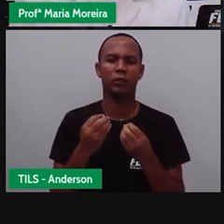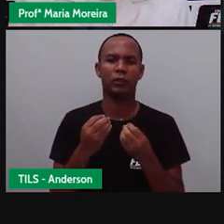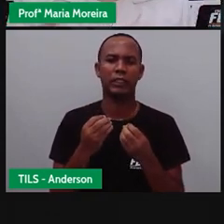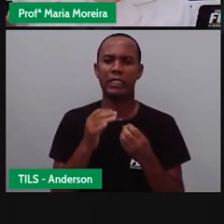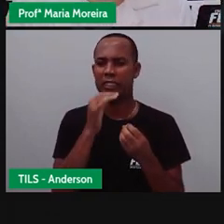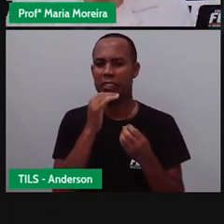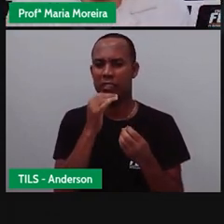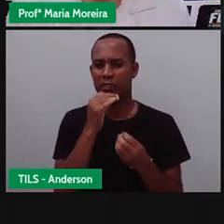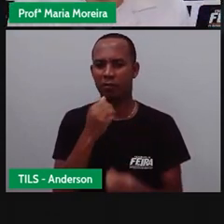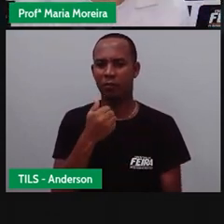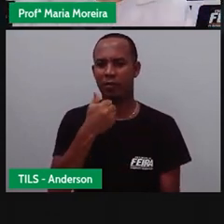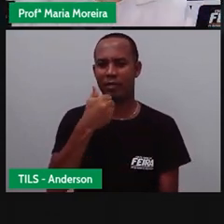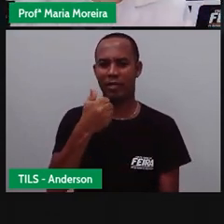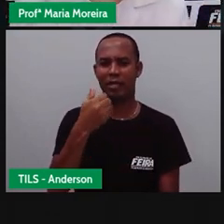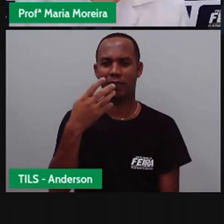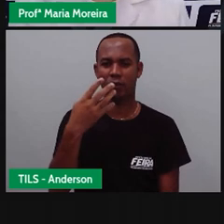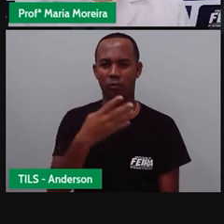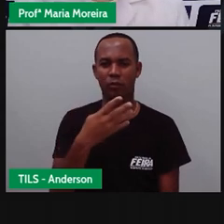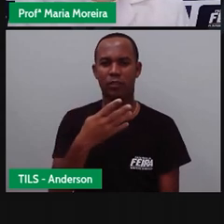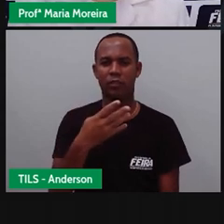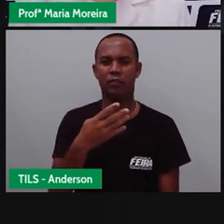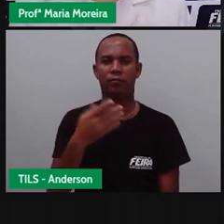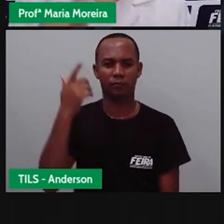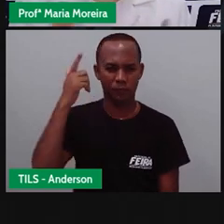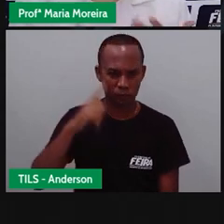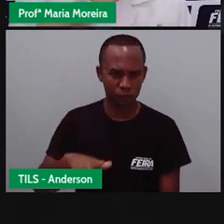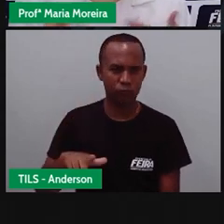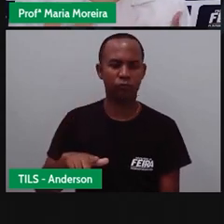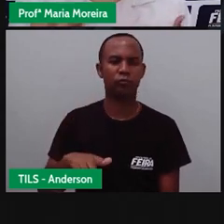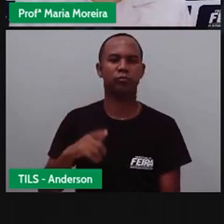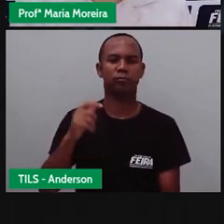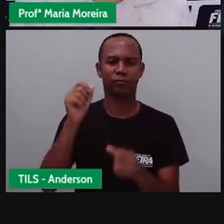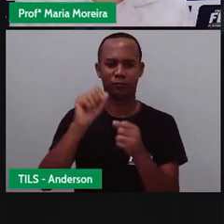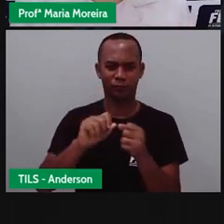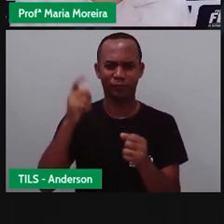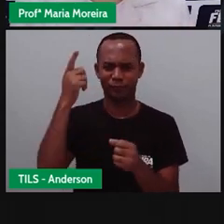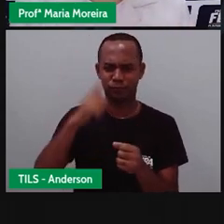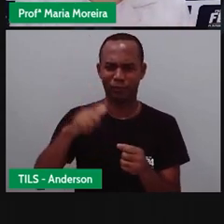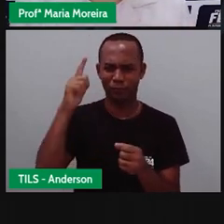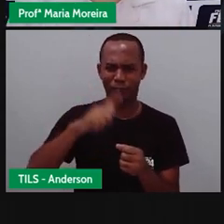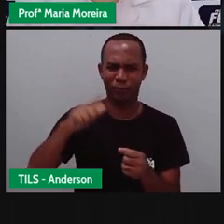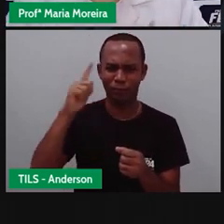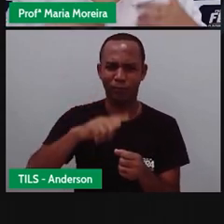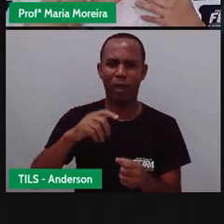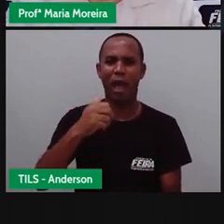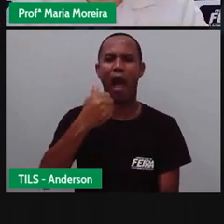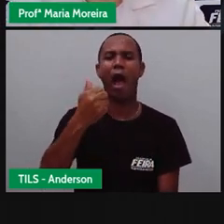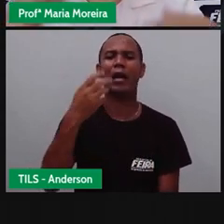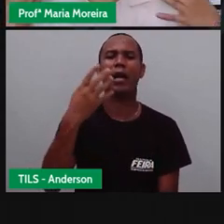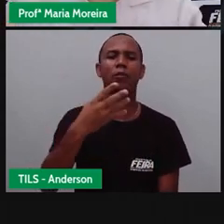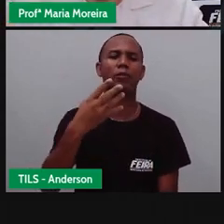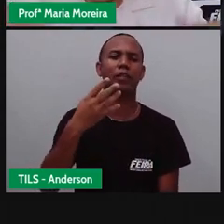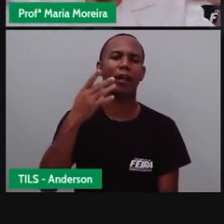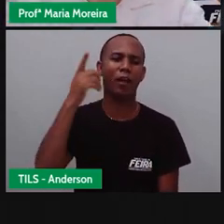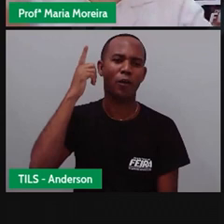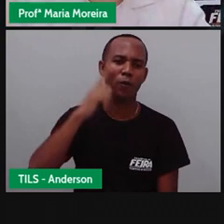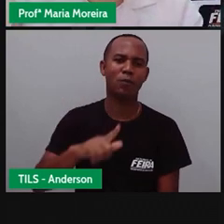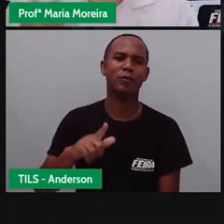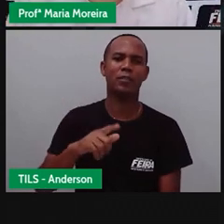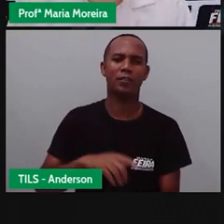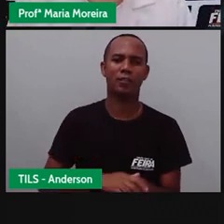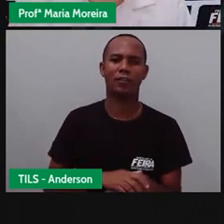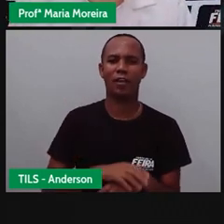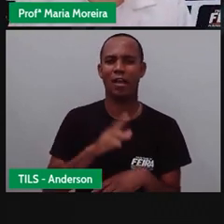por isso o nome 14 bis, né? Então, ele projeta essa ideia e tenta, tenta,